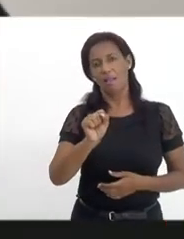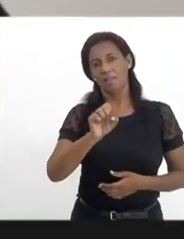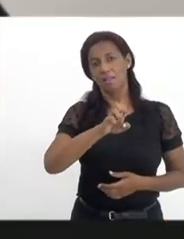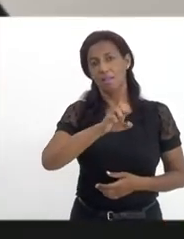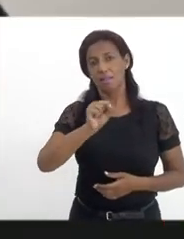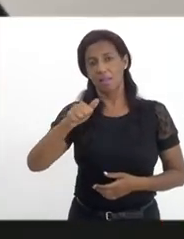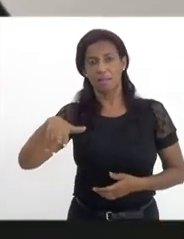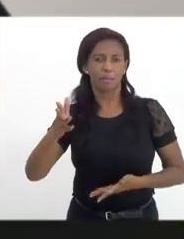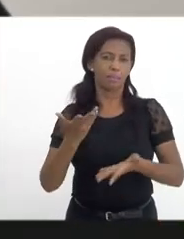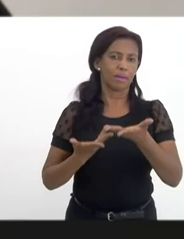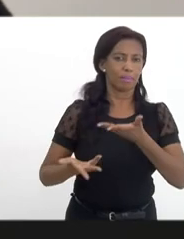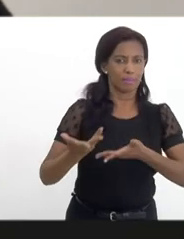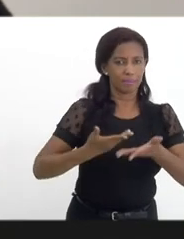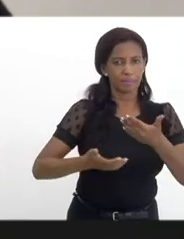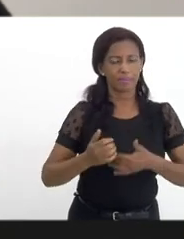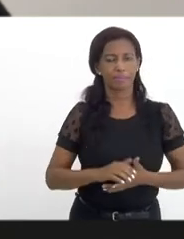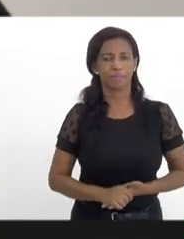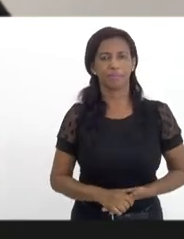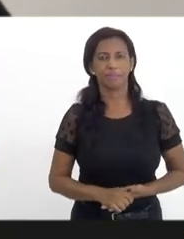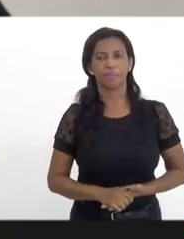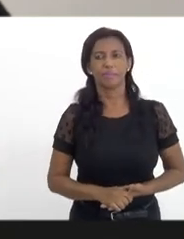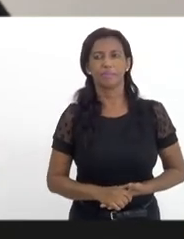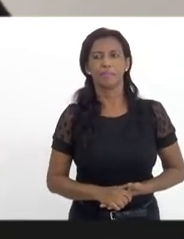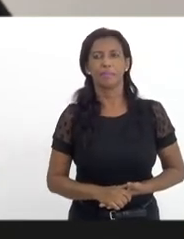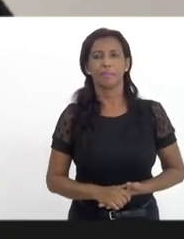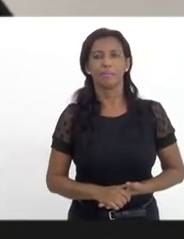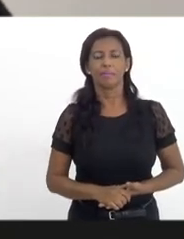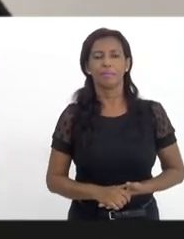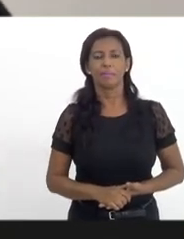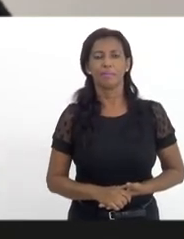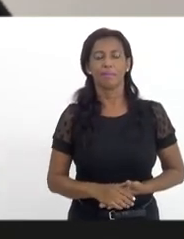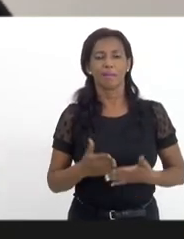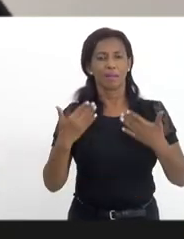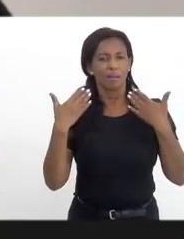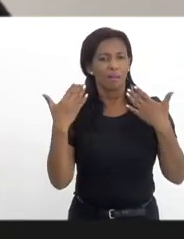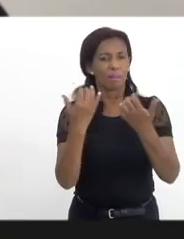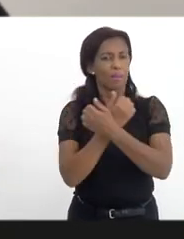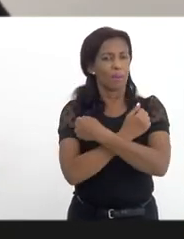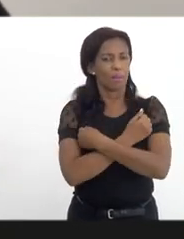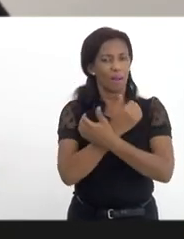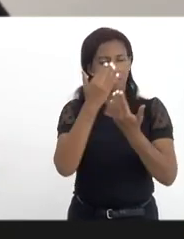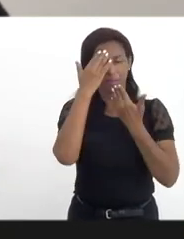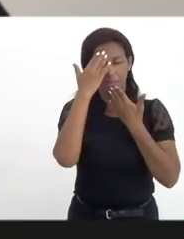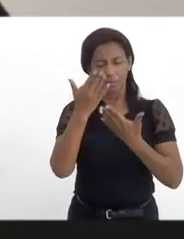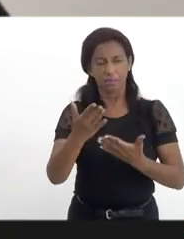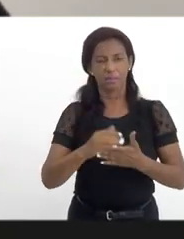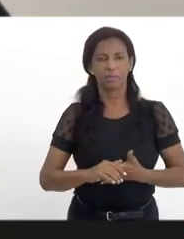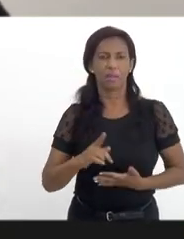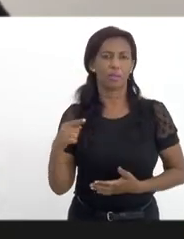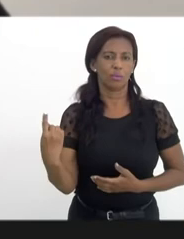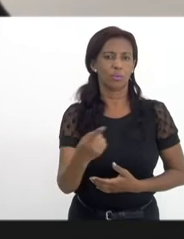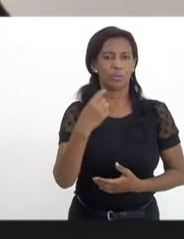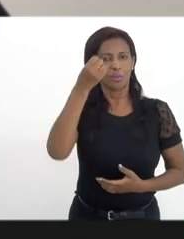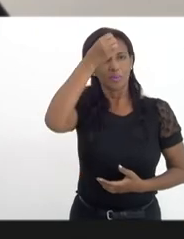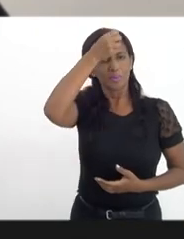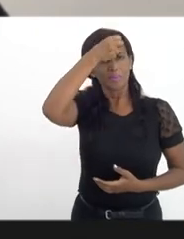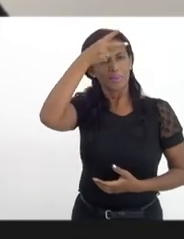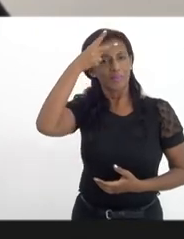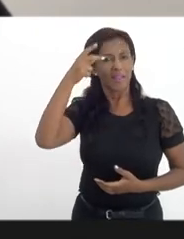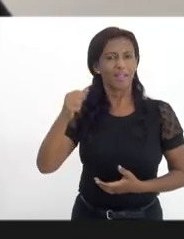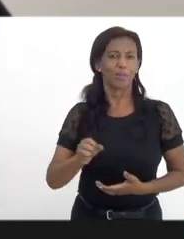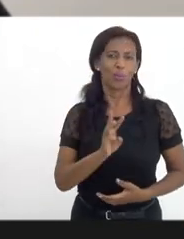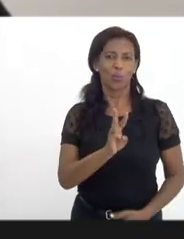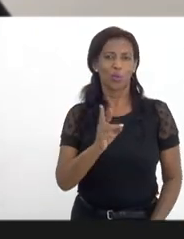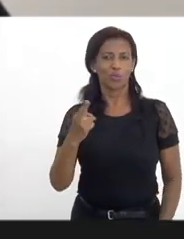pela participação, transmite o meu abraço, o agradecimento ao nosso prefeito Austin Reis